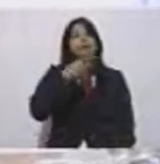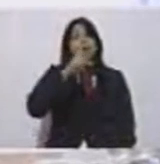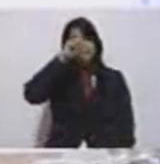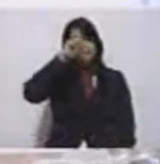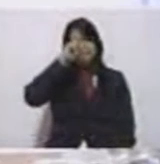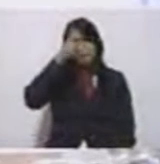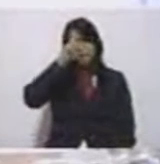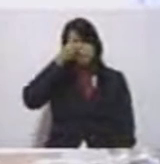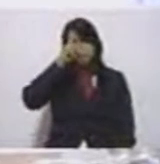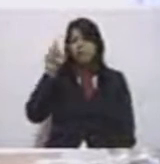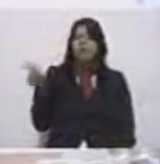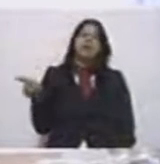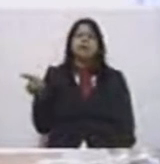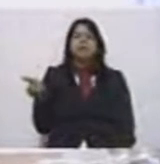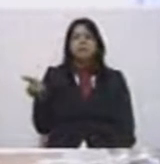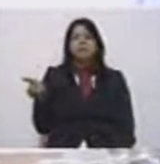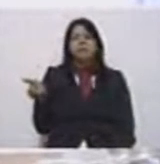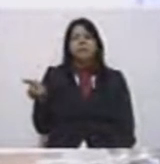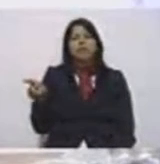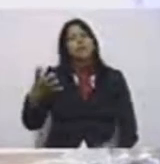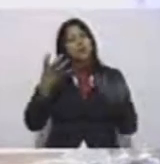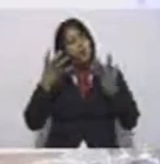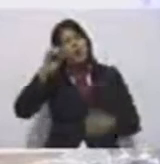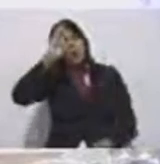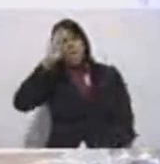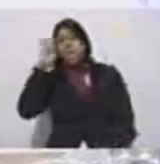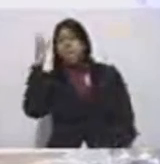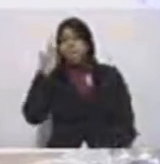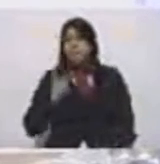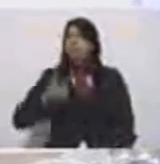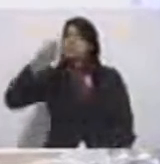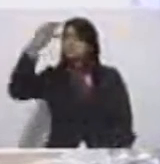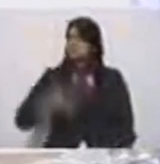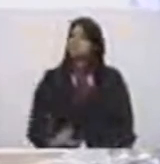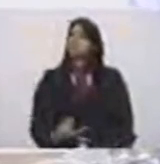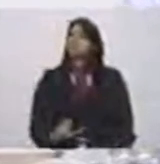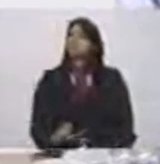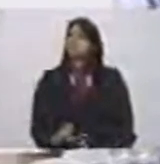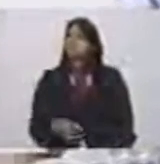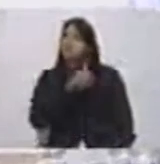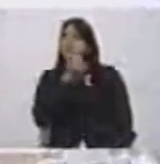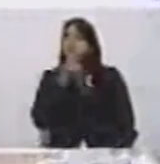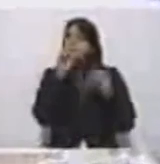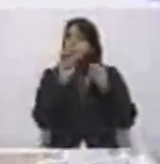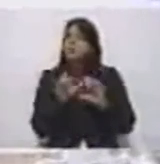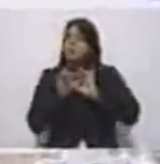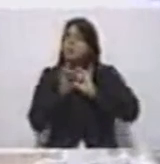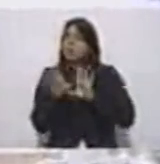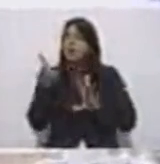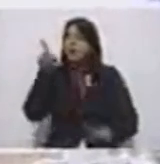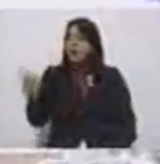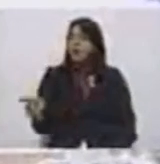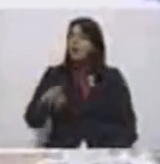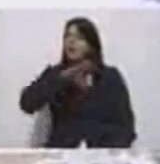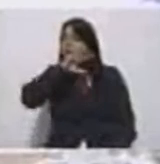que ela não vá deixar que isso realmente possa manchar, macular a sua futura marcha